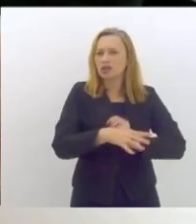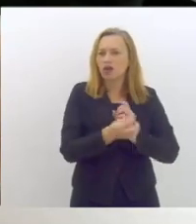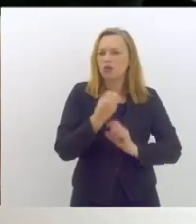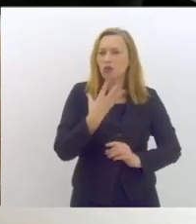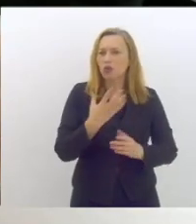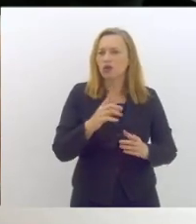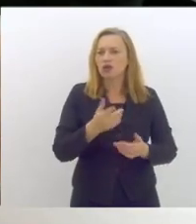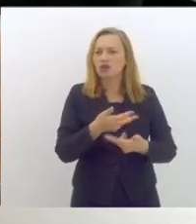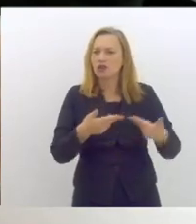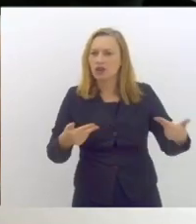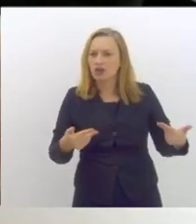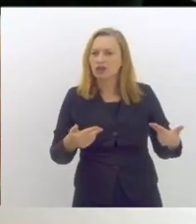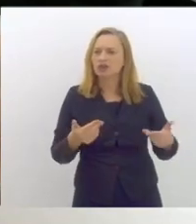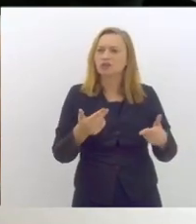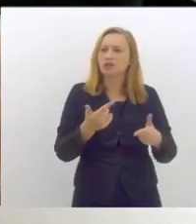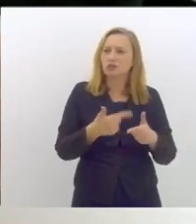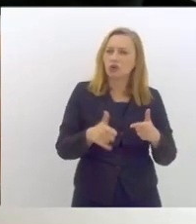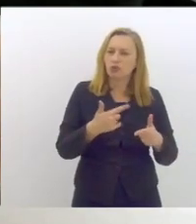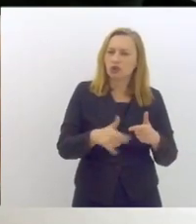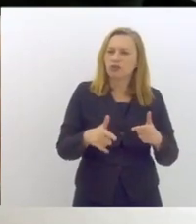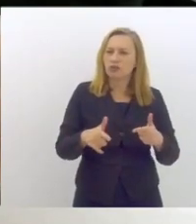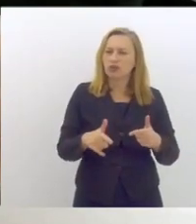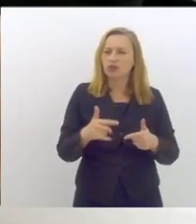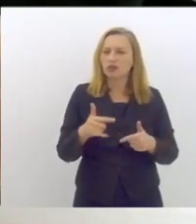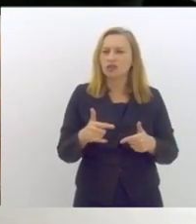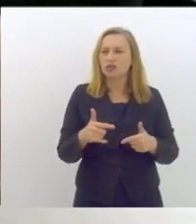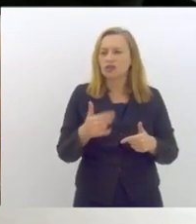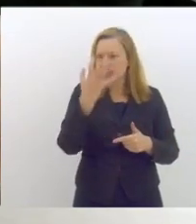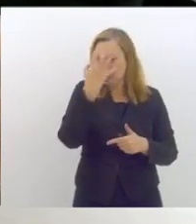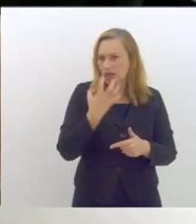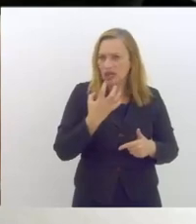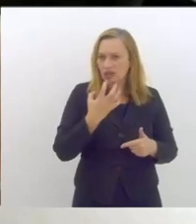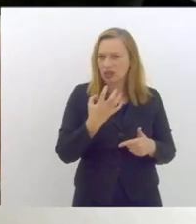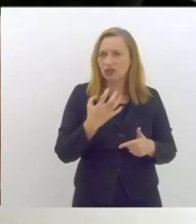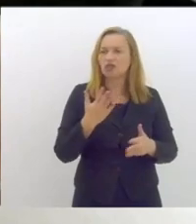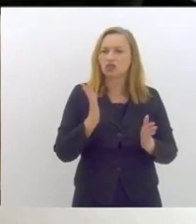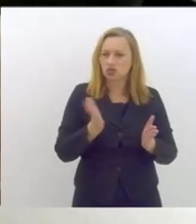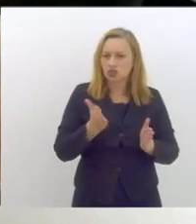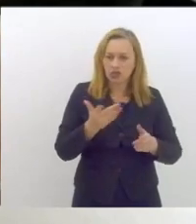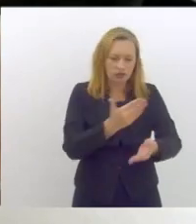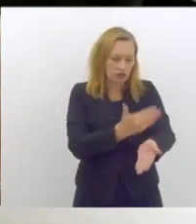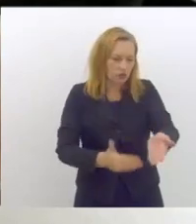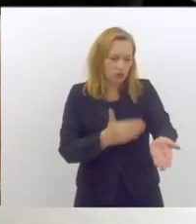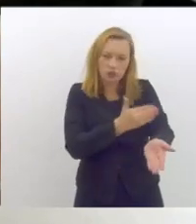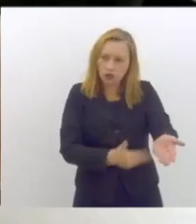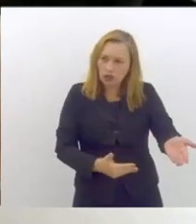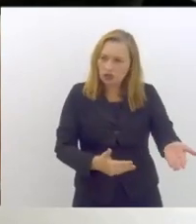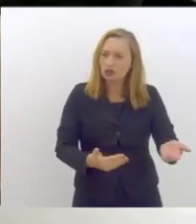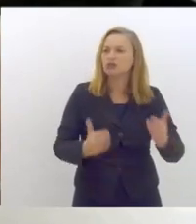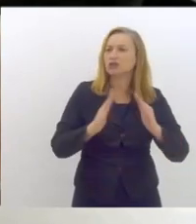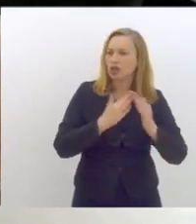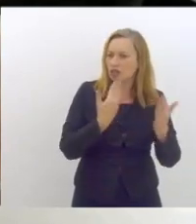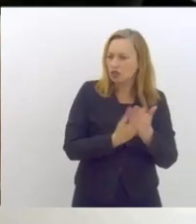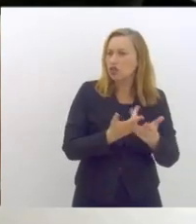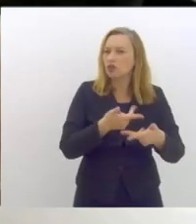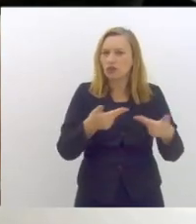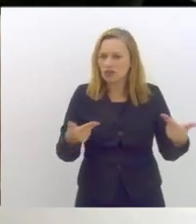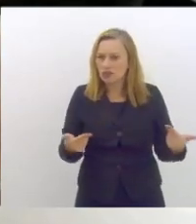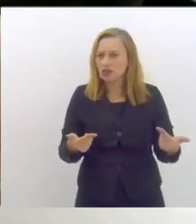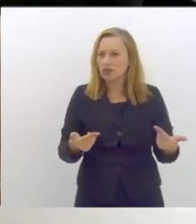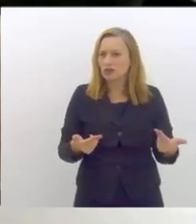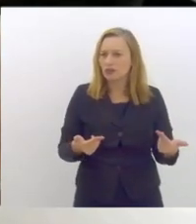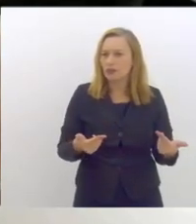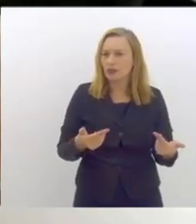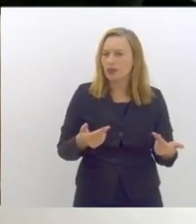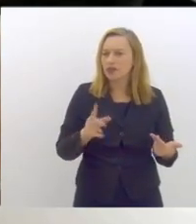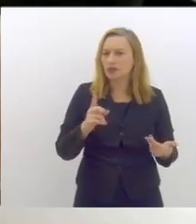acabam tendo problemas graves já ouvi relatos de automutilação na minha escola e coisas assim que